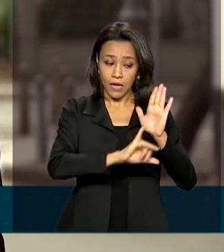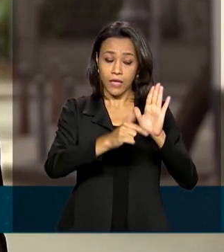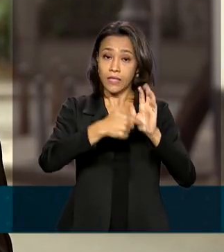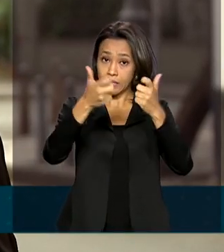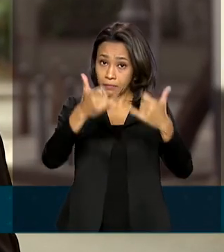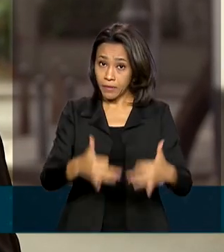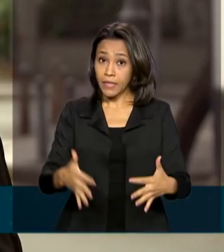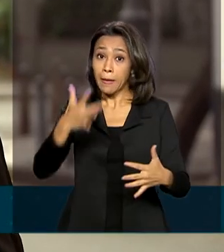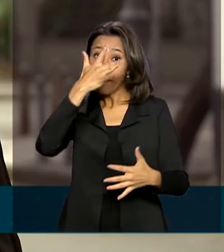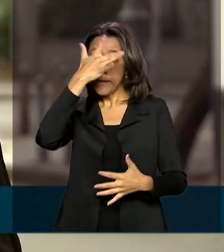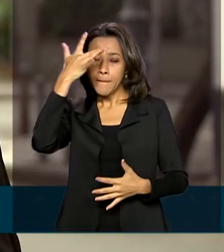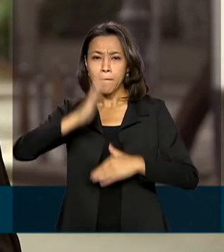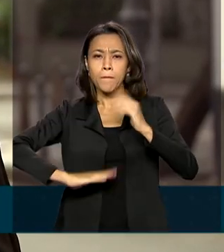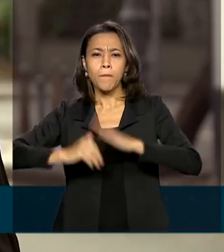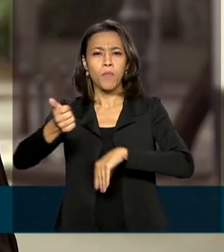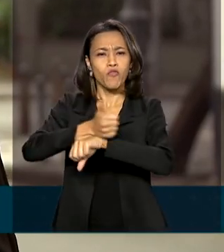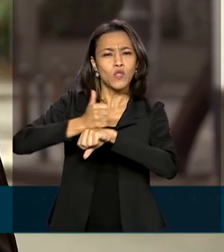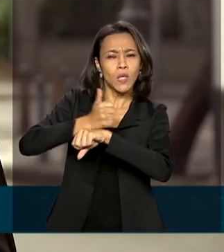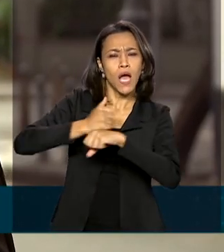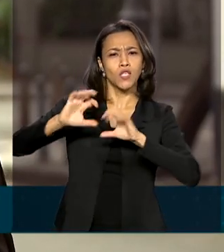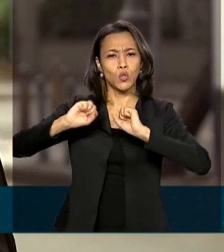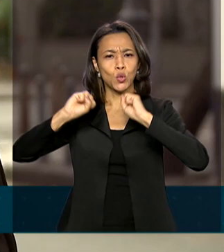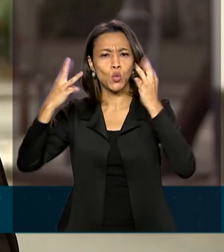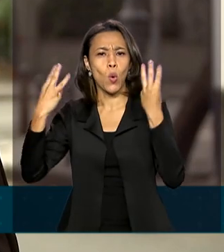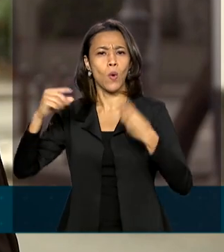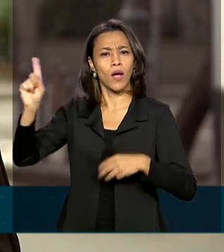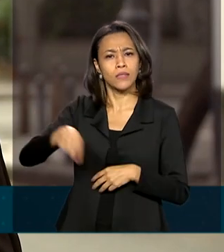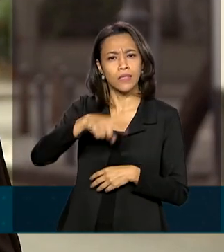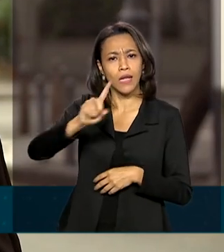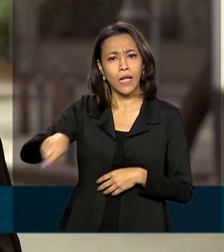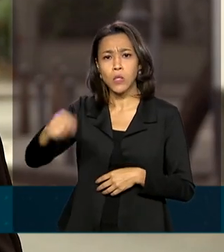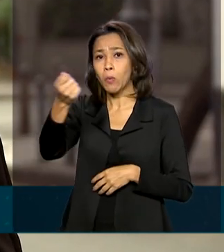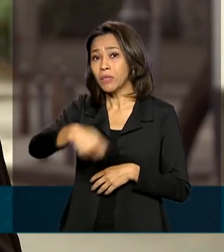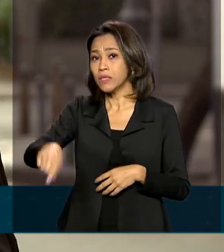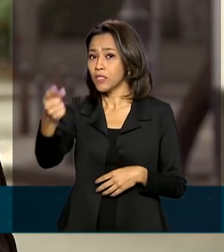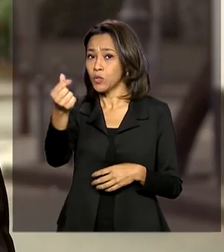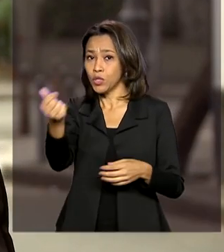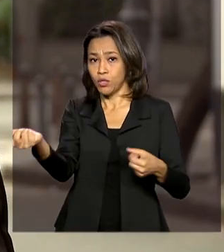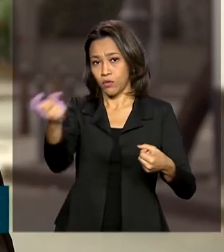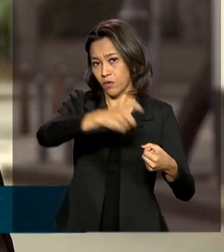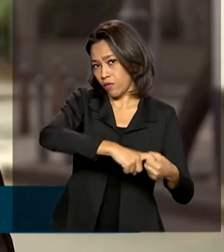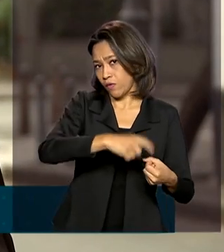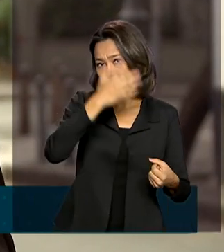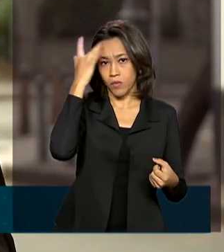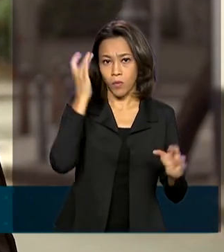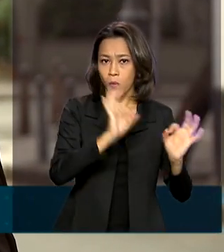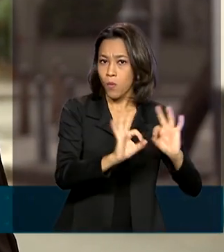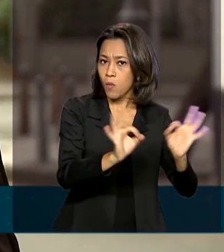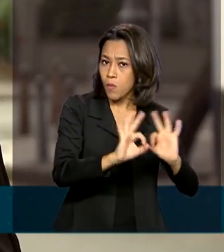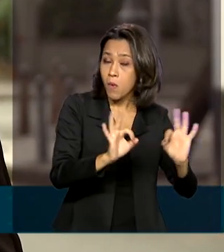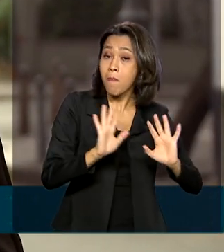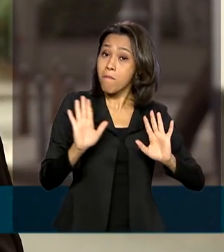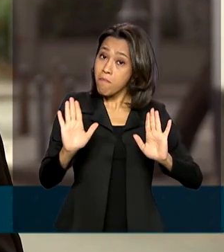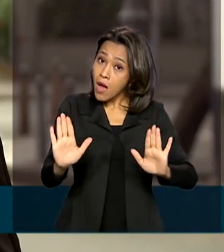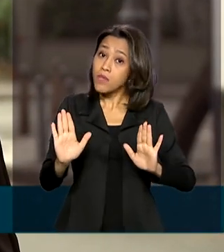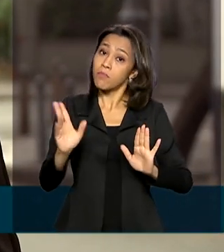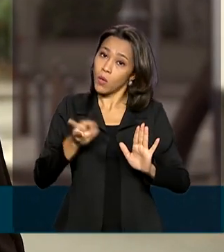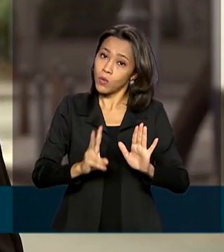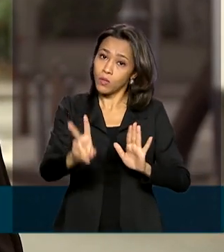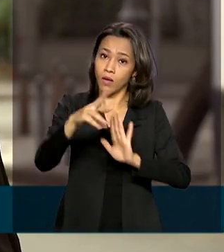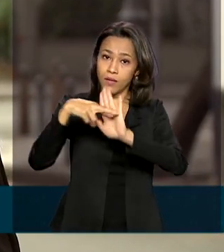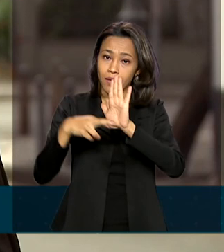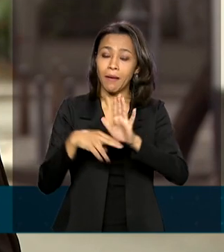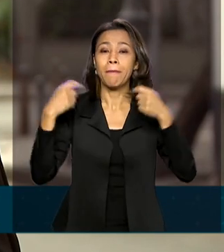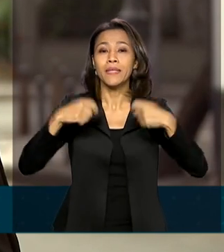tiveram shows e espetáculos cancelados não precisam devolver o cachê, mas para essa regra valer, é preciso que o